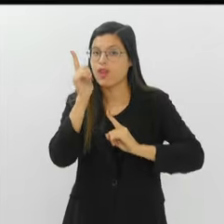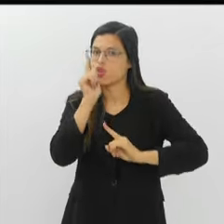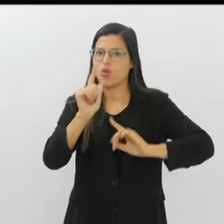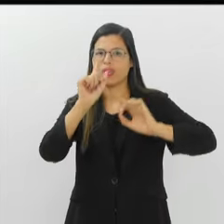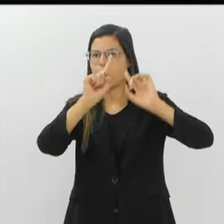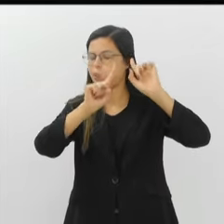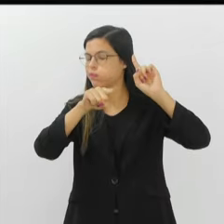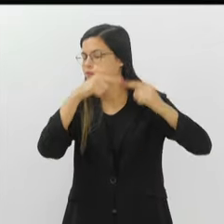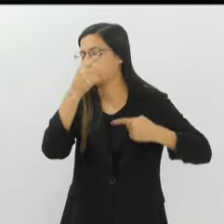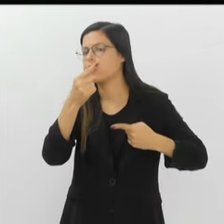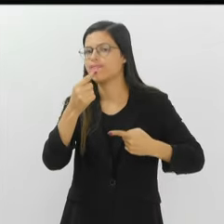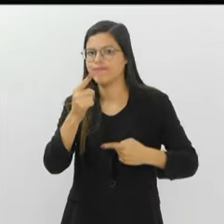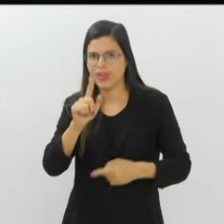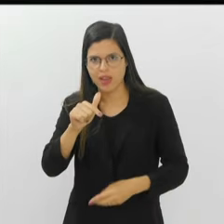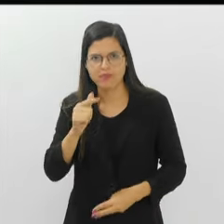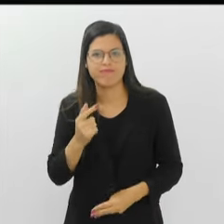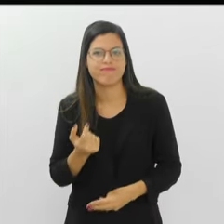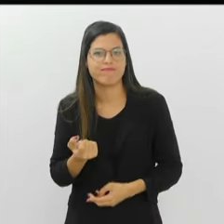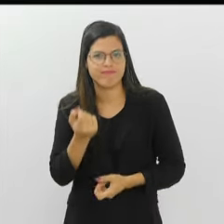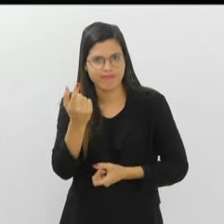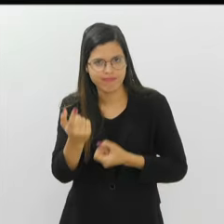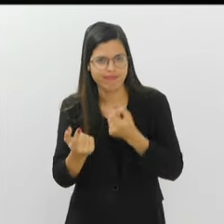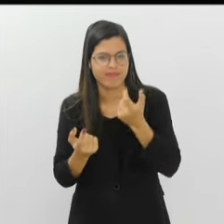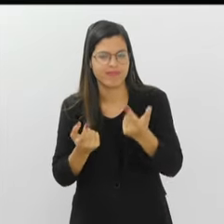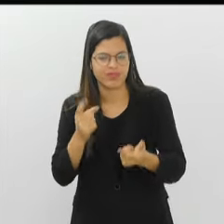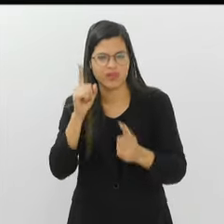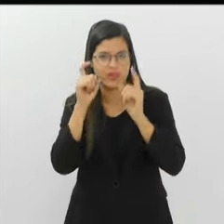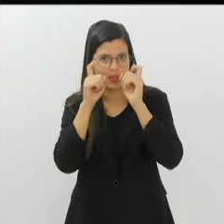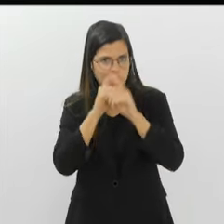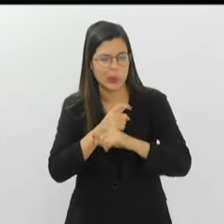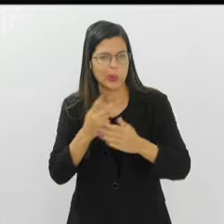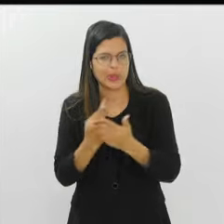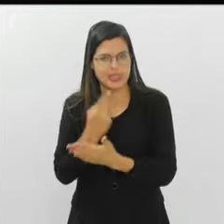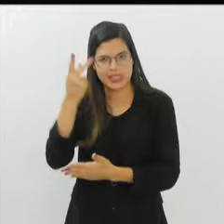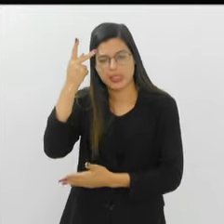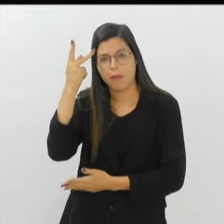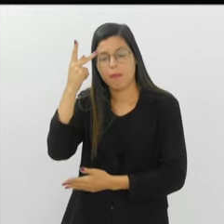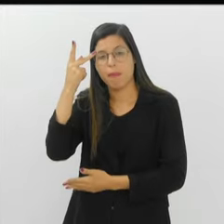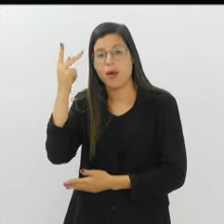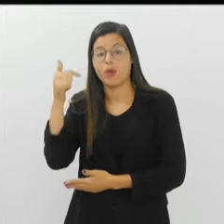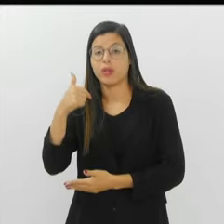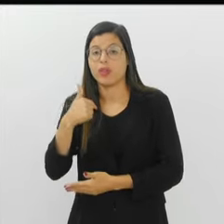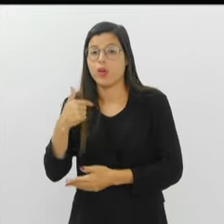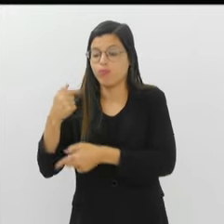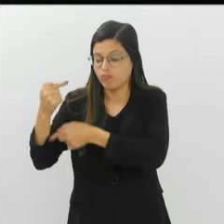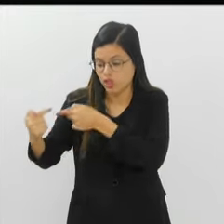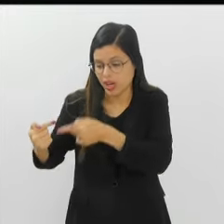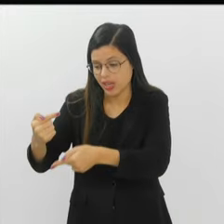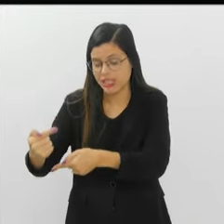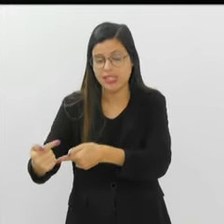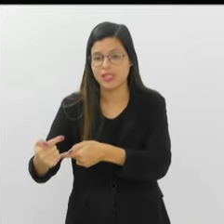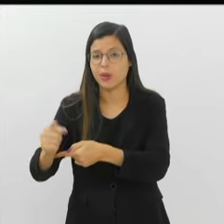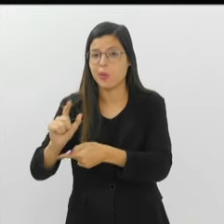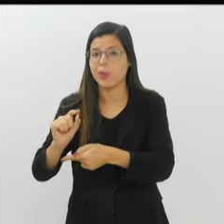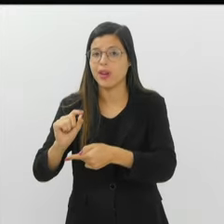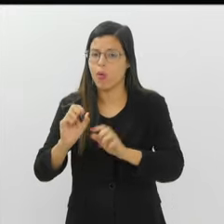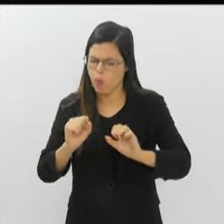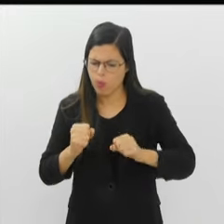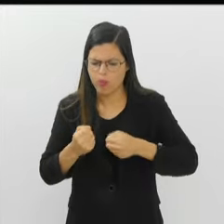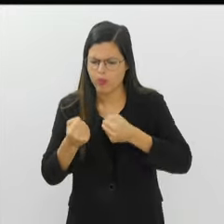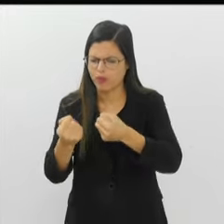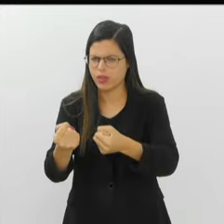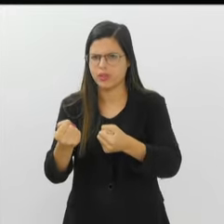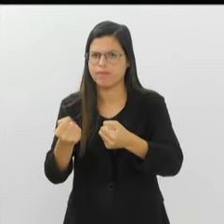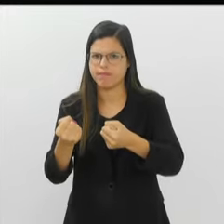levou ao êxito. Isso é muito raro em São Paulo. E eu estou sempre... Eu faço, talvez, parte de uma geração que tem um